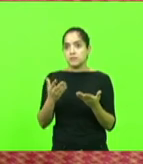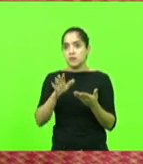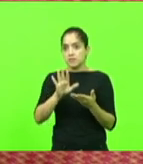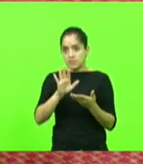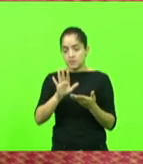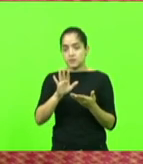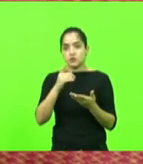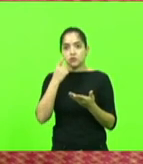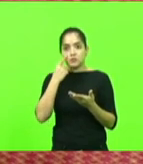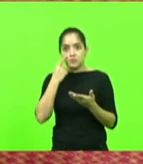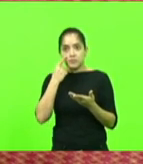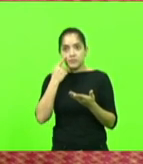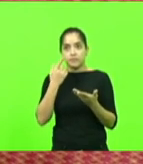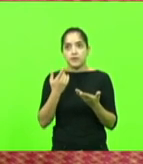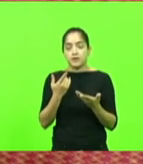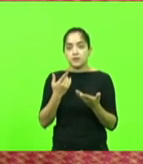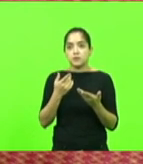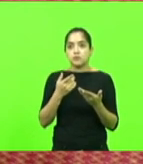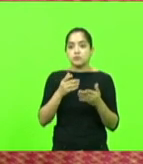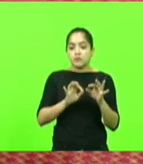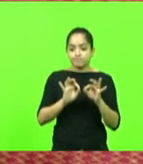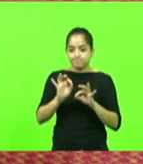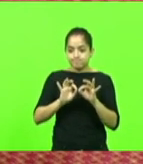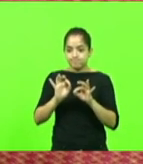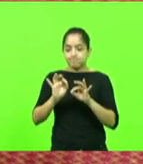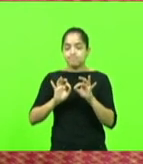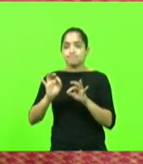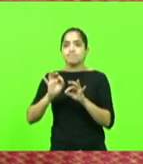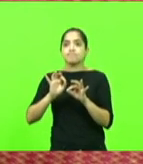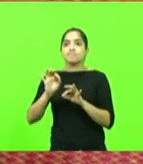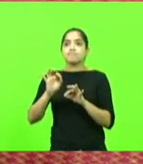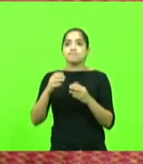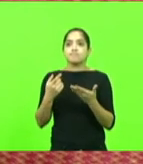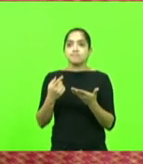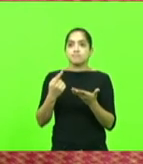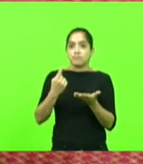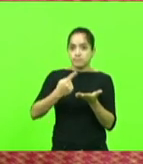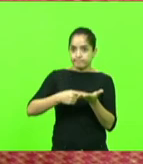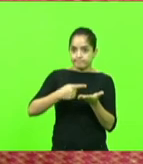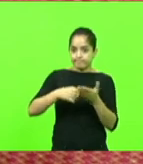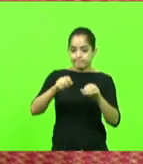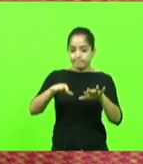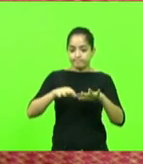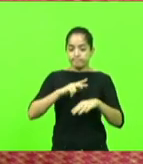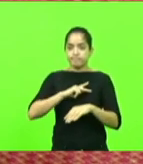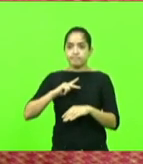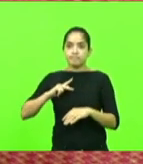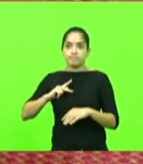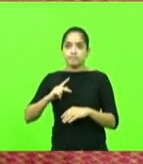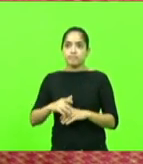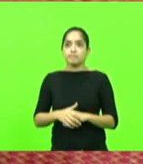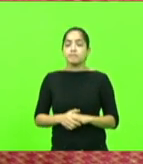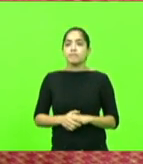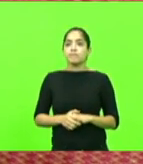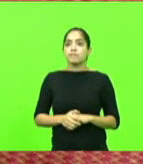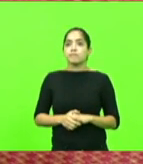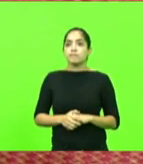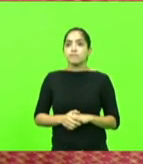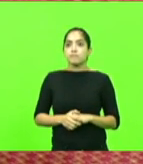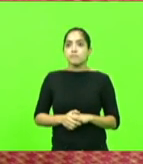essas providências, inclusive, presidente, com a marcação de audiência com o comandante-geral da Polícia Militar.